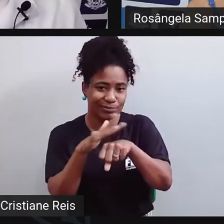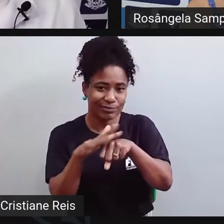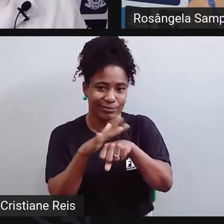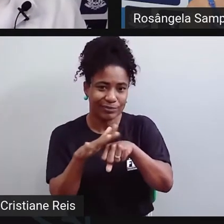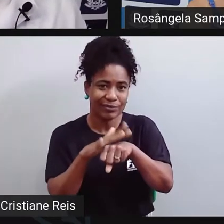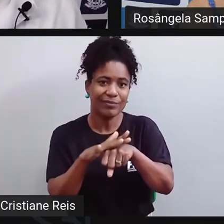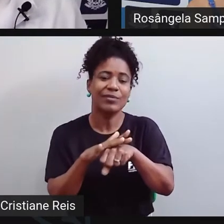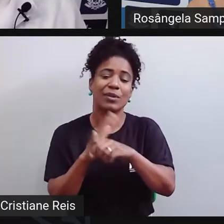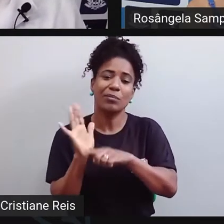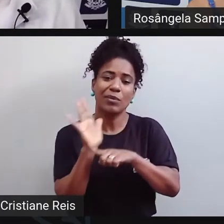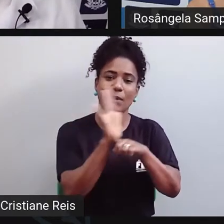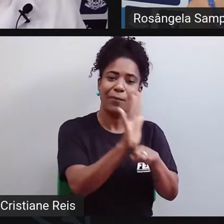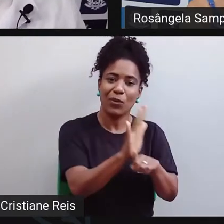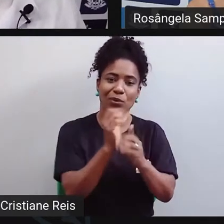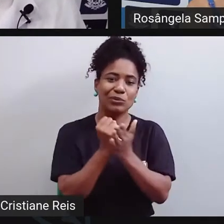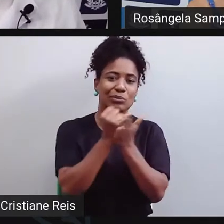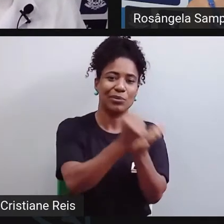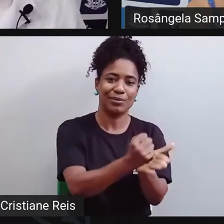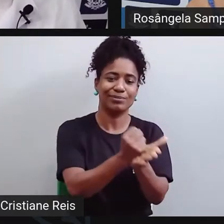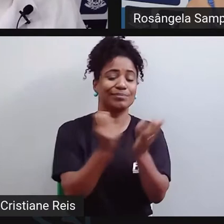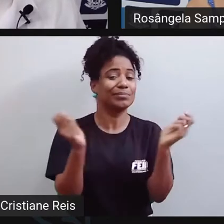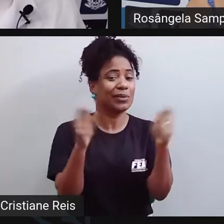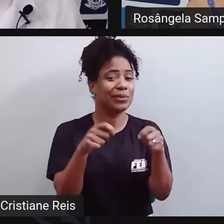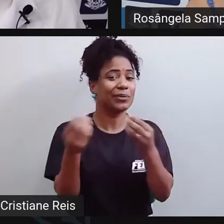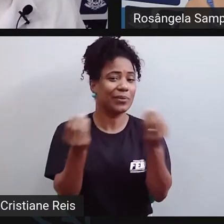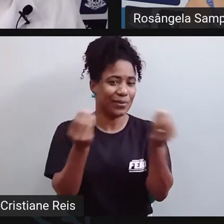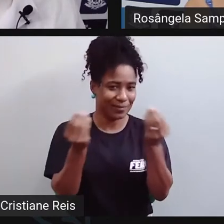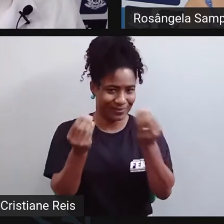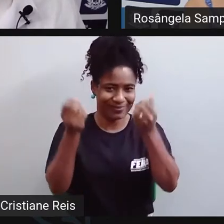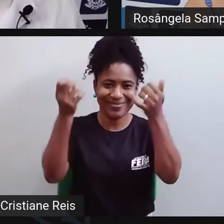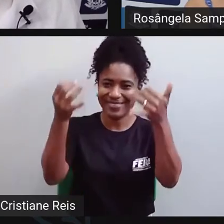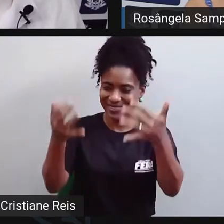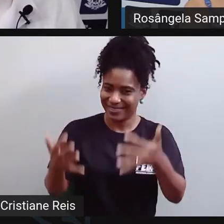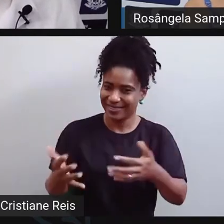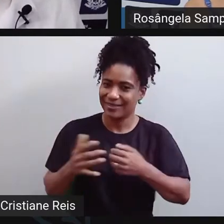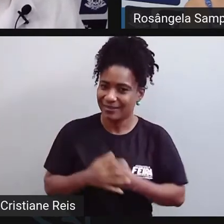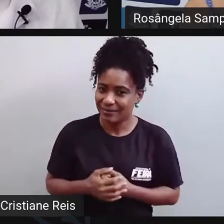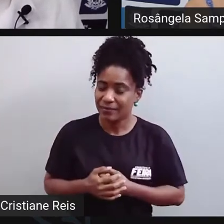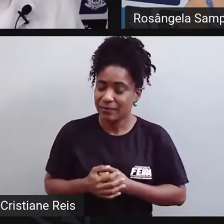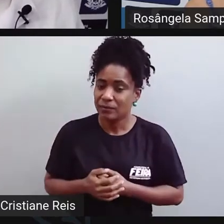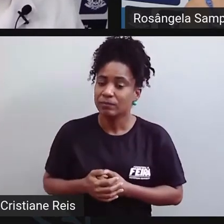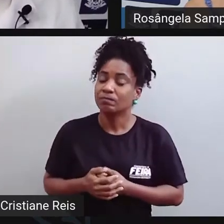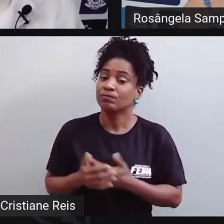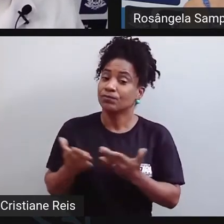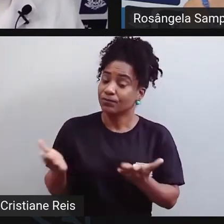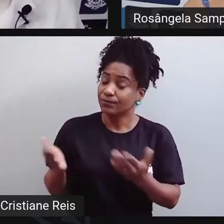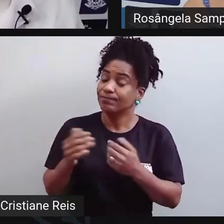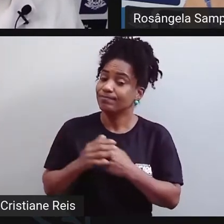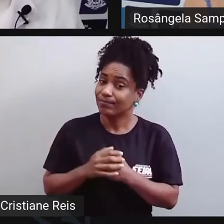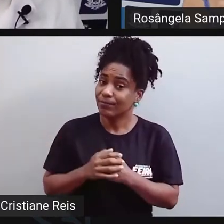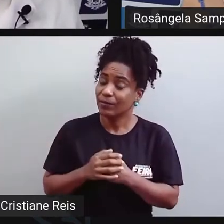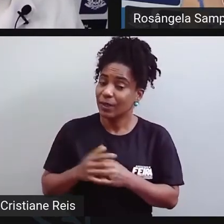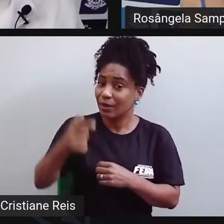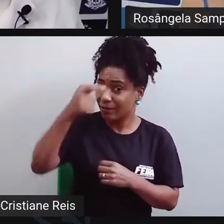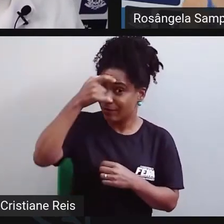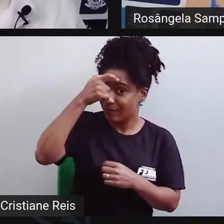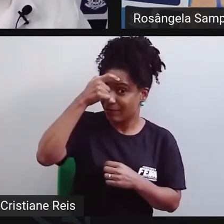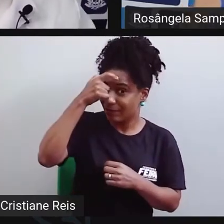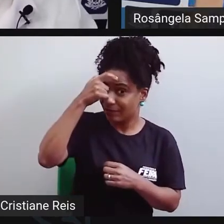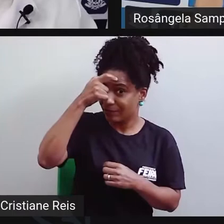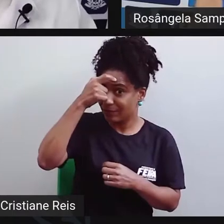trata de saúde mental. Bom, o preconceito à saúde mental, que agora